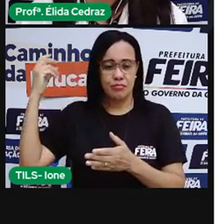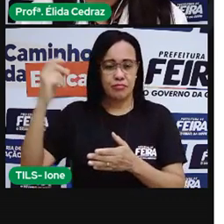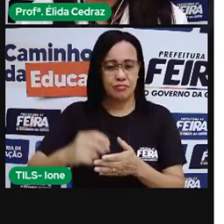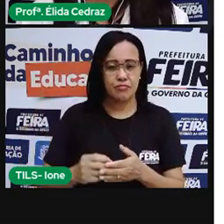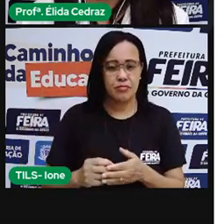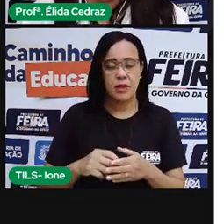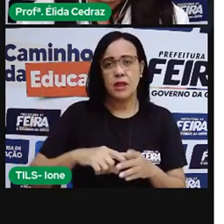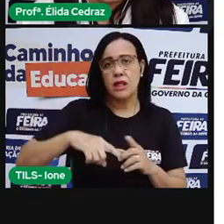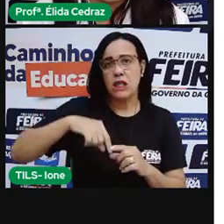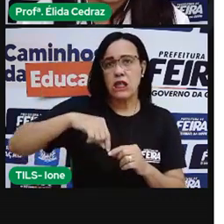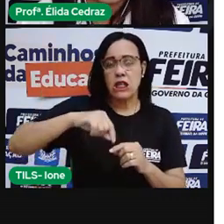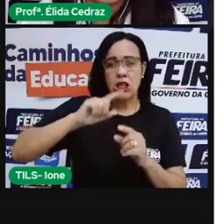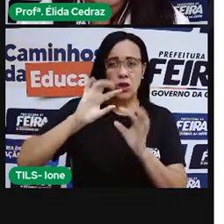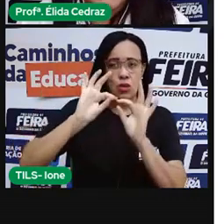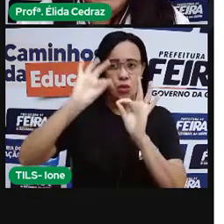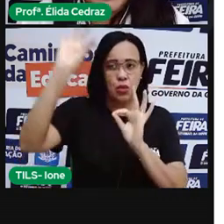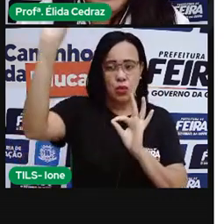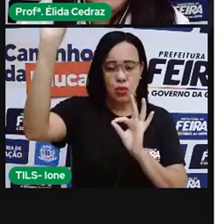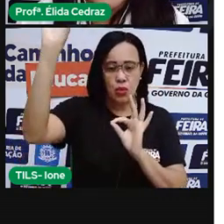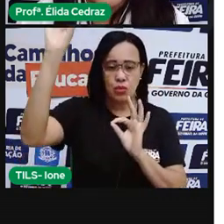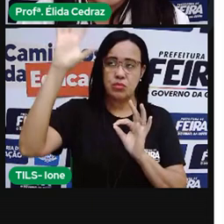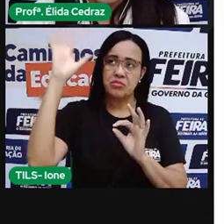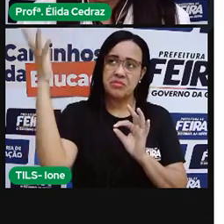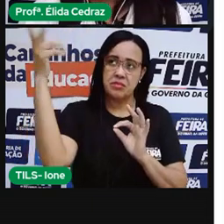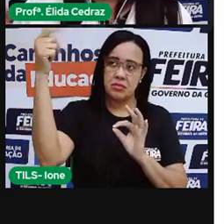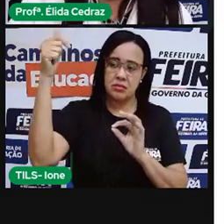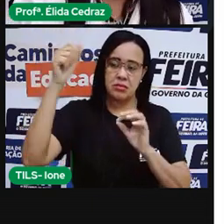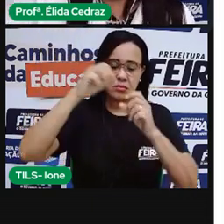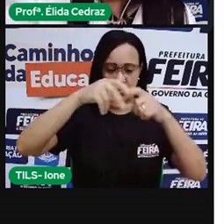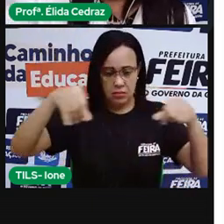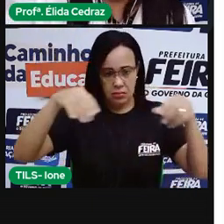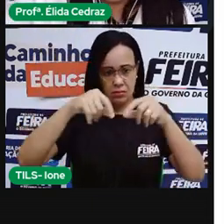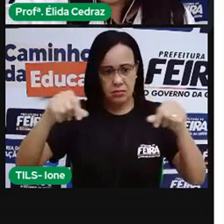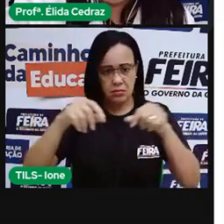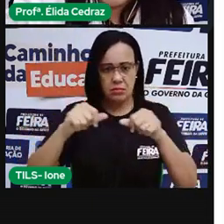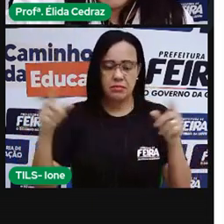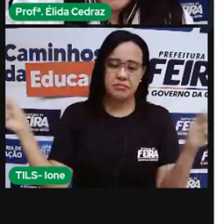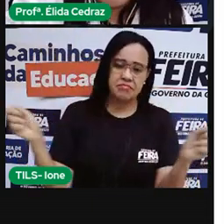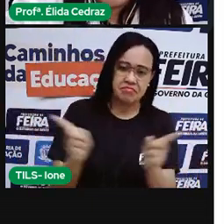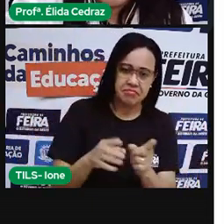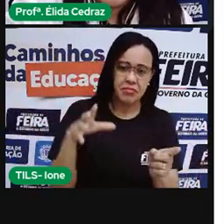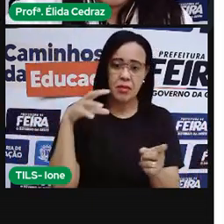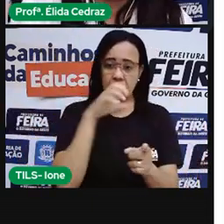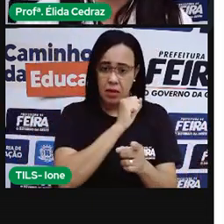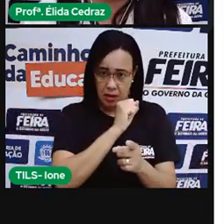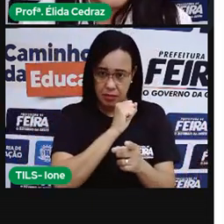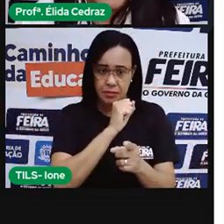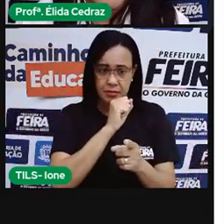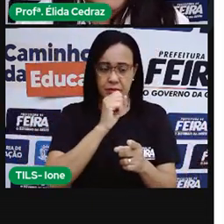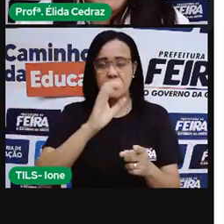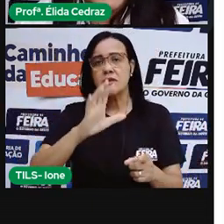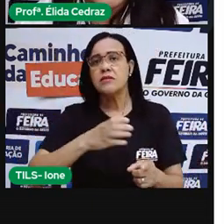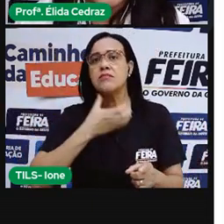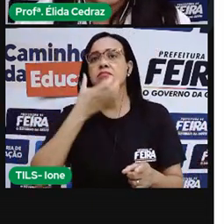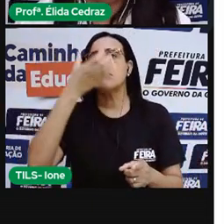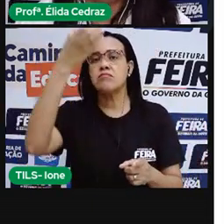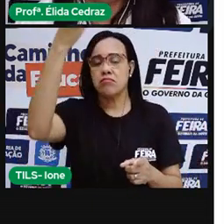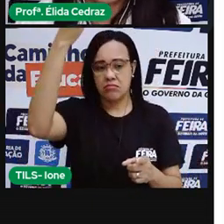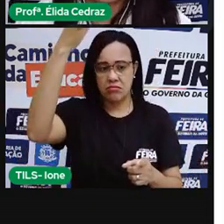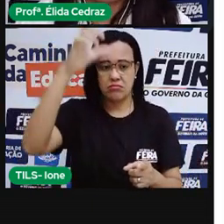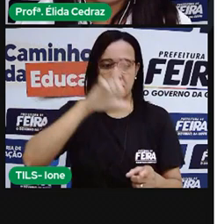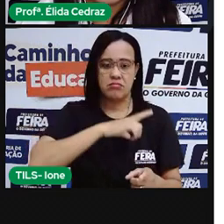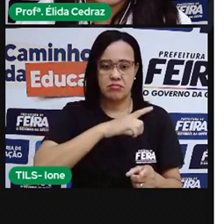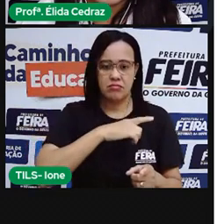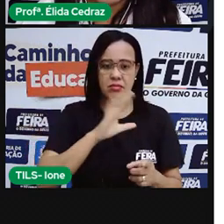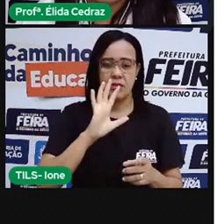entre céu e terra era bem pequena. Não passava da altura de uma girafa. Certo dia, numa